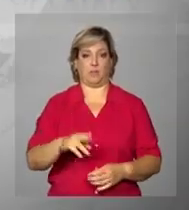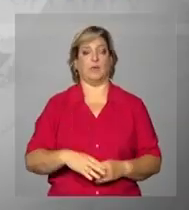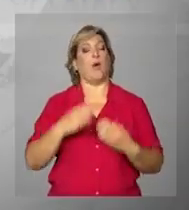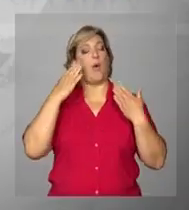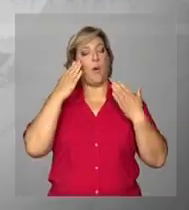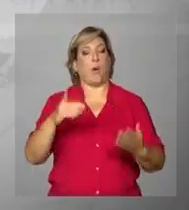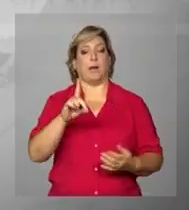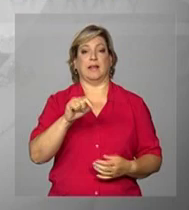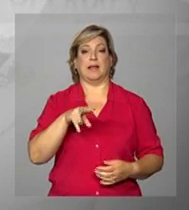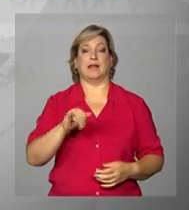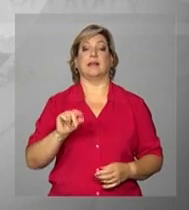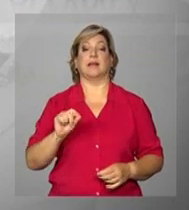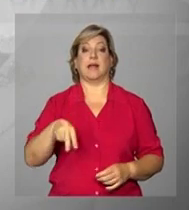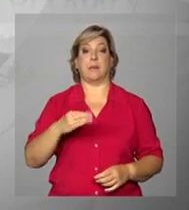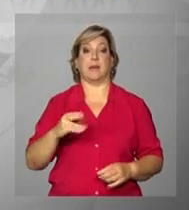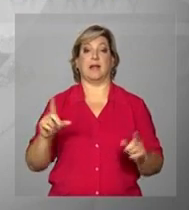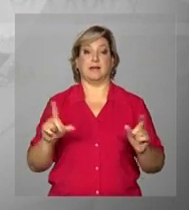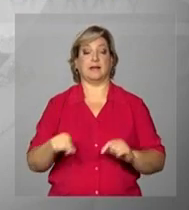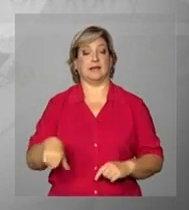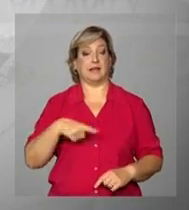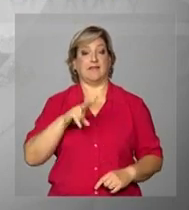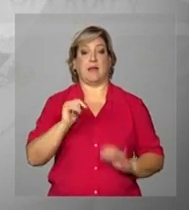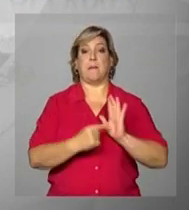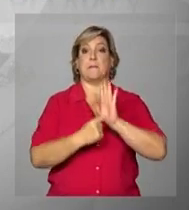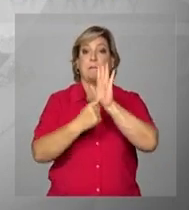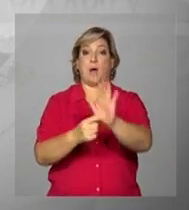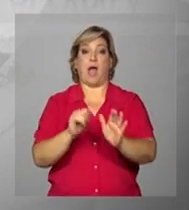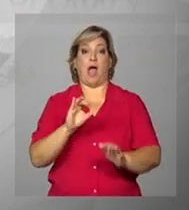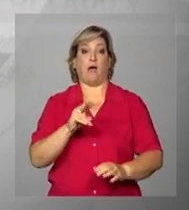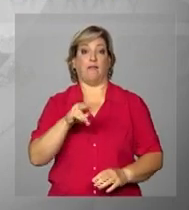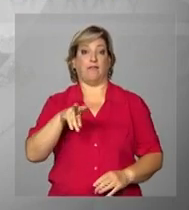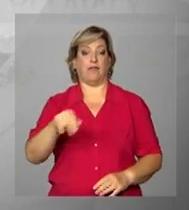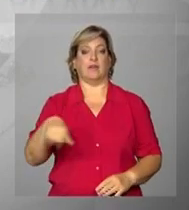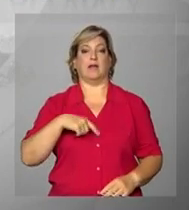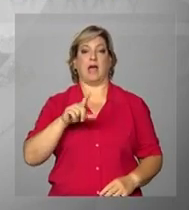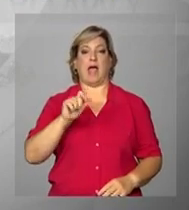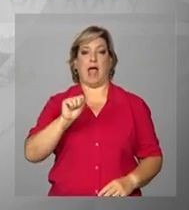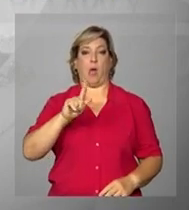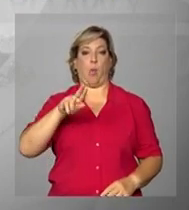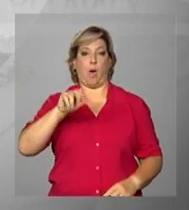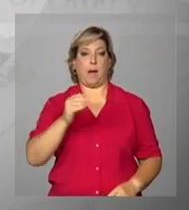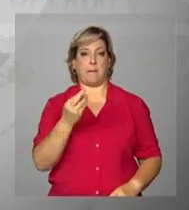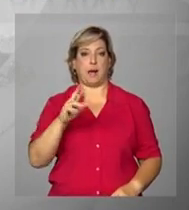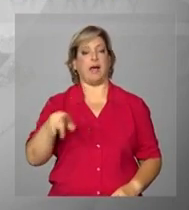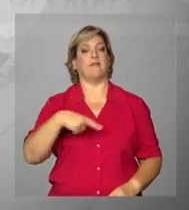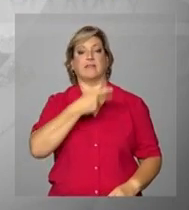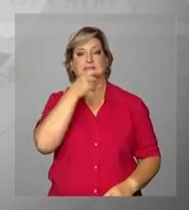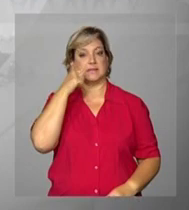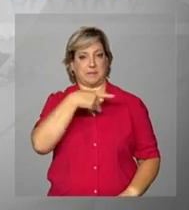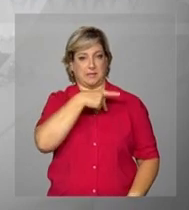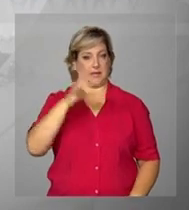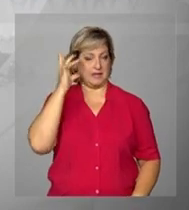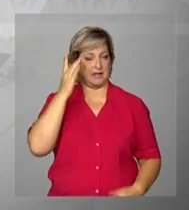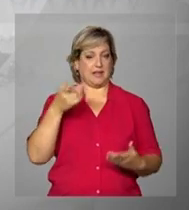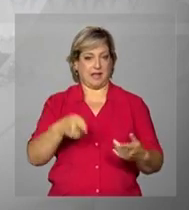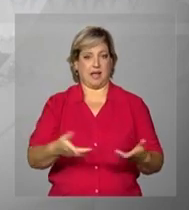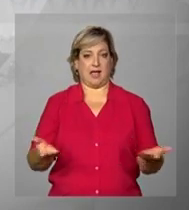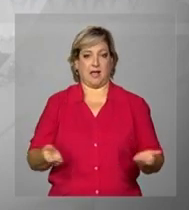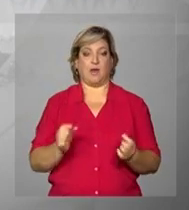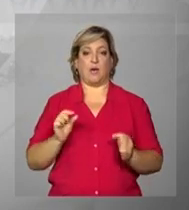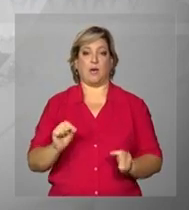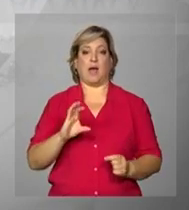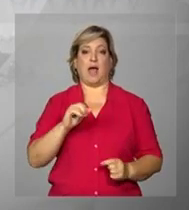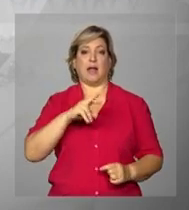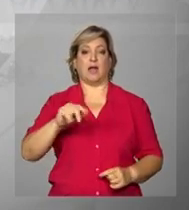Obrigada, Daniela. E a NBR vai transmitir ao vivo de água branca em Alagoas a visita da presidenta Dilma Rousseff ao